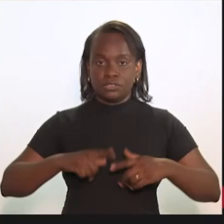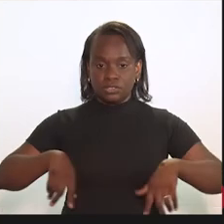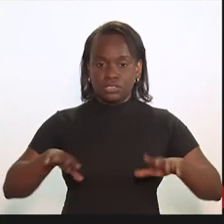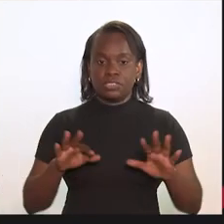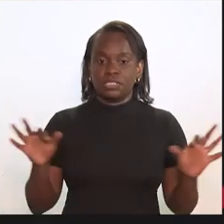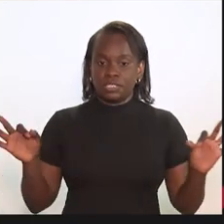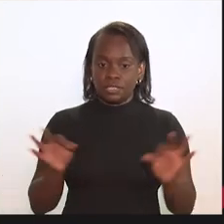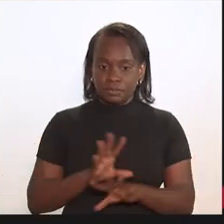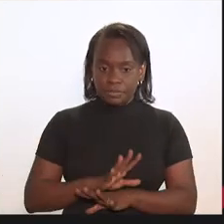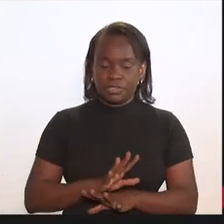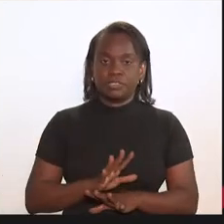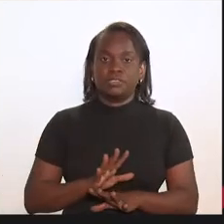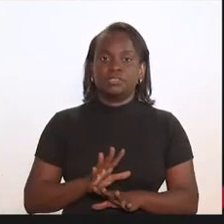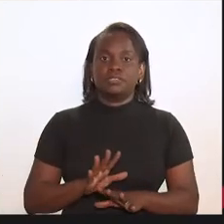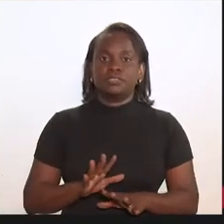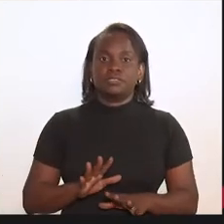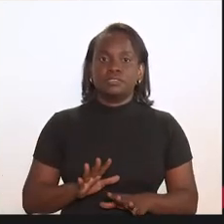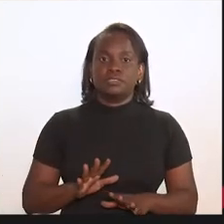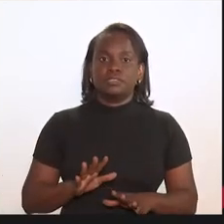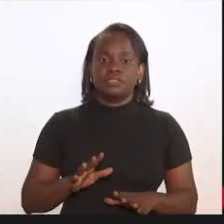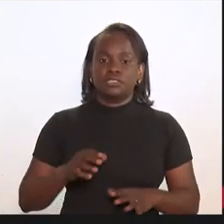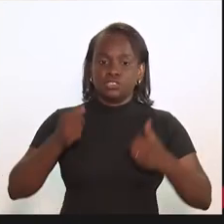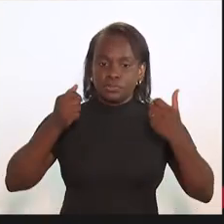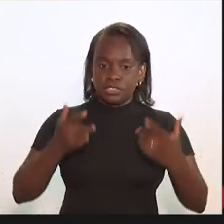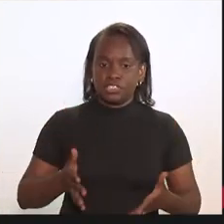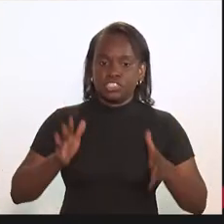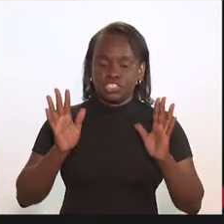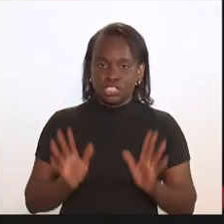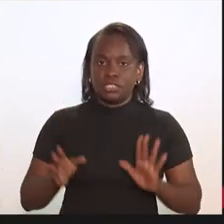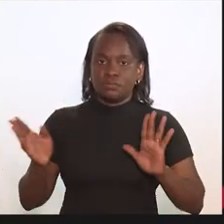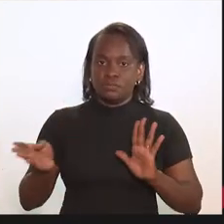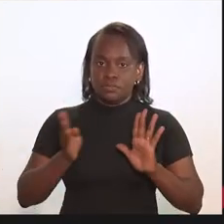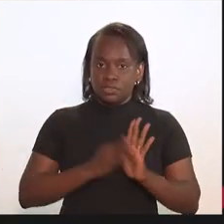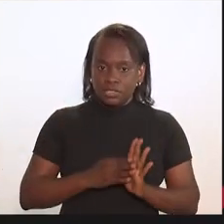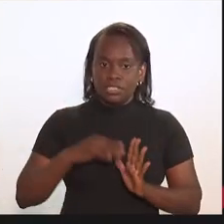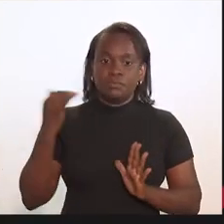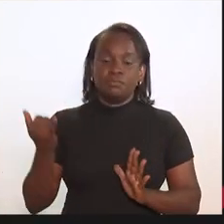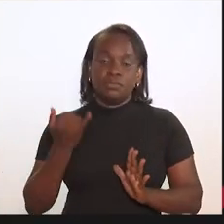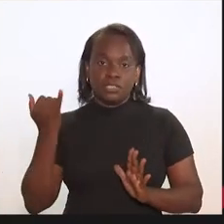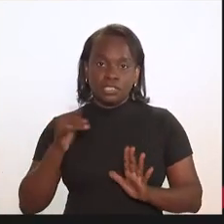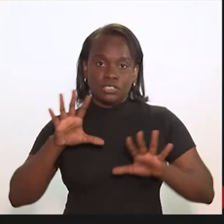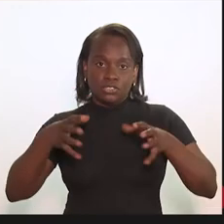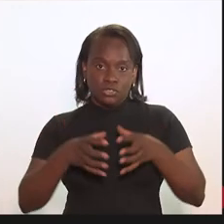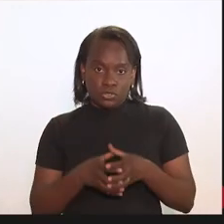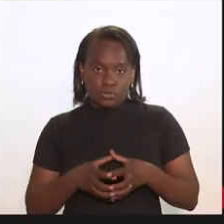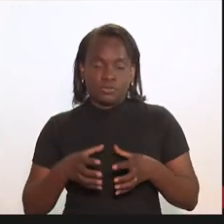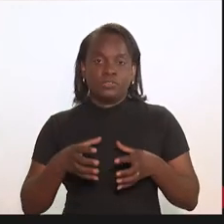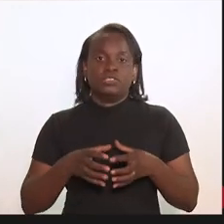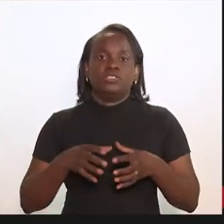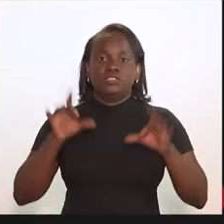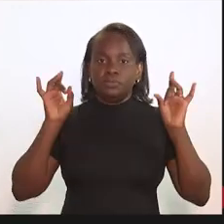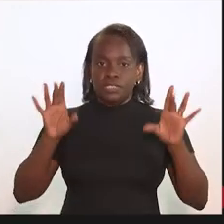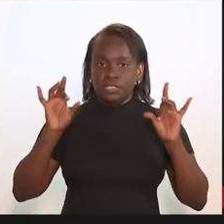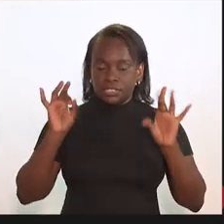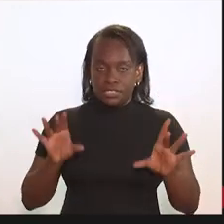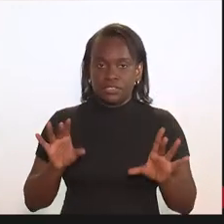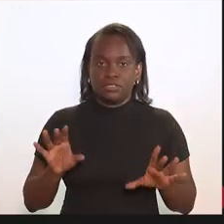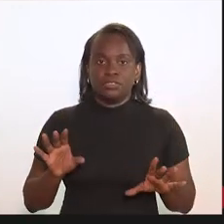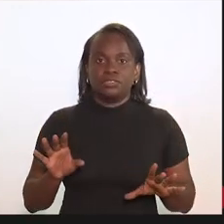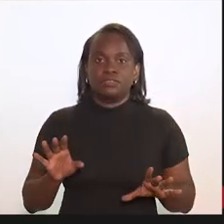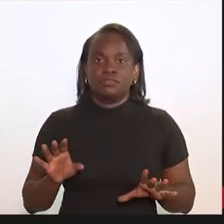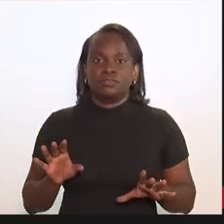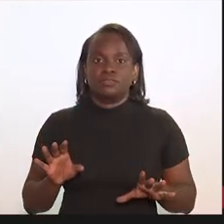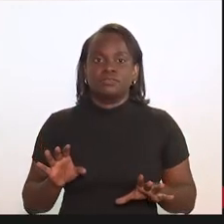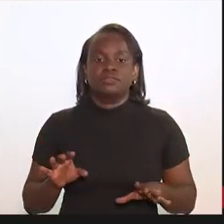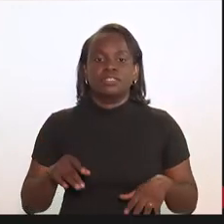nós damos aí por encerrada, declarando já instalada essa importante comissão especial